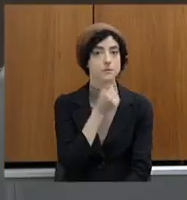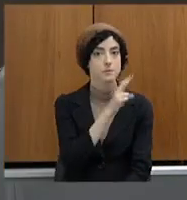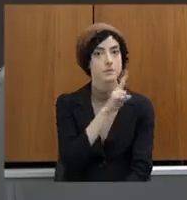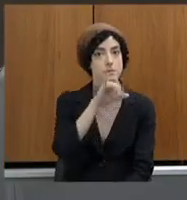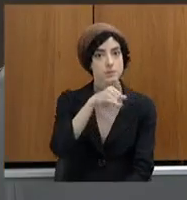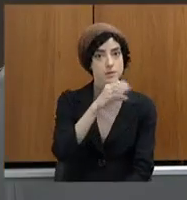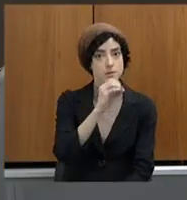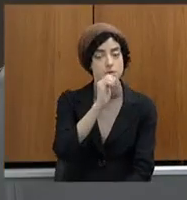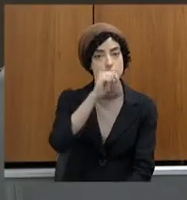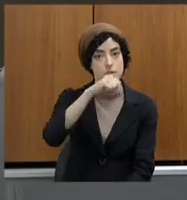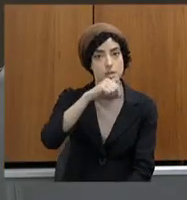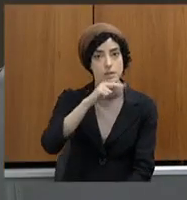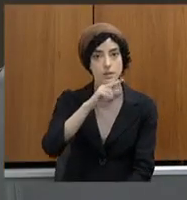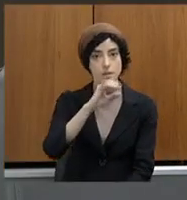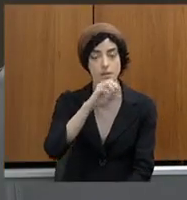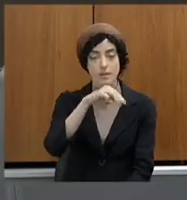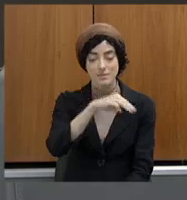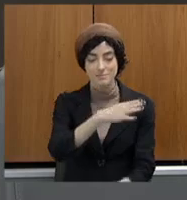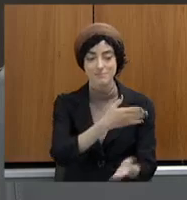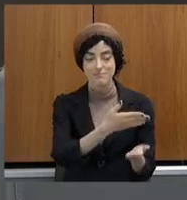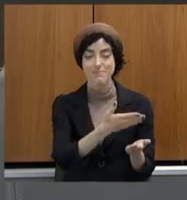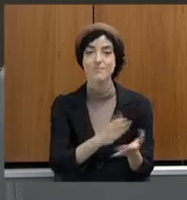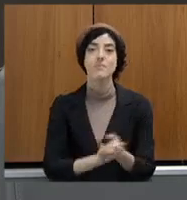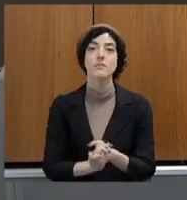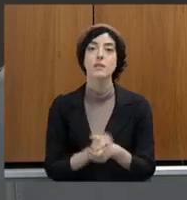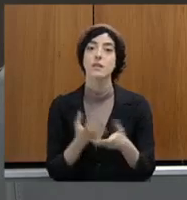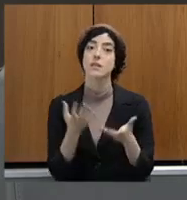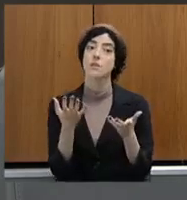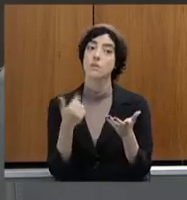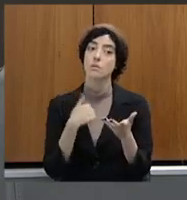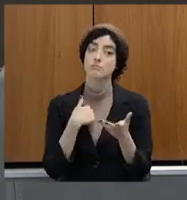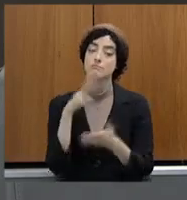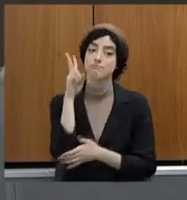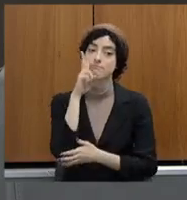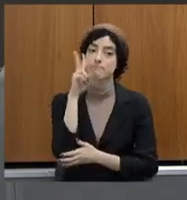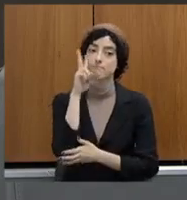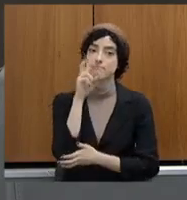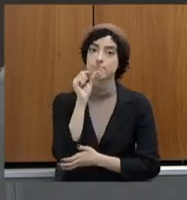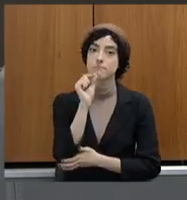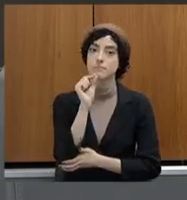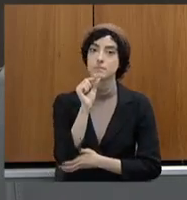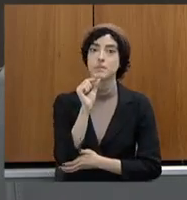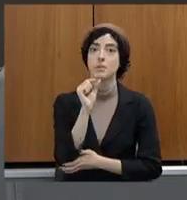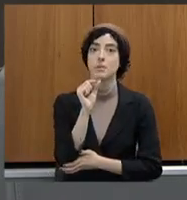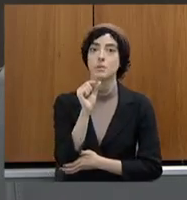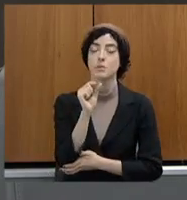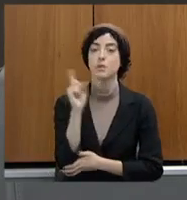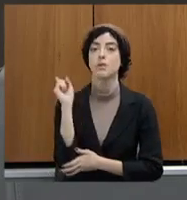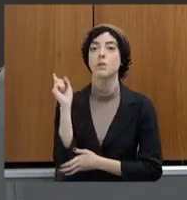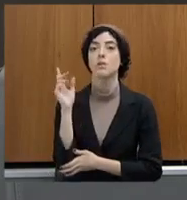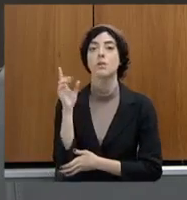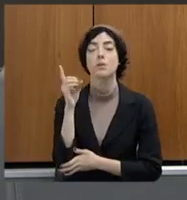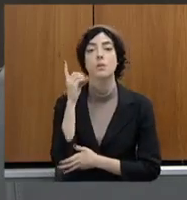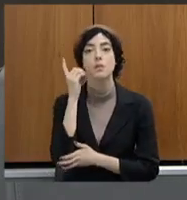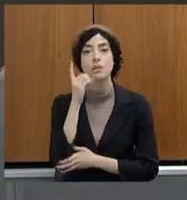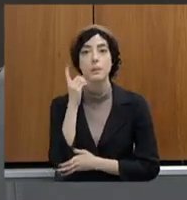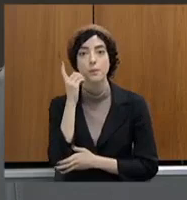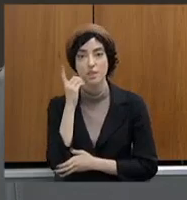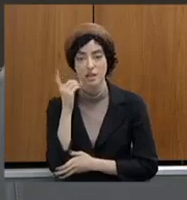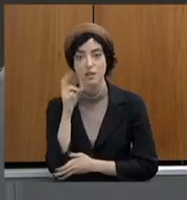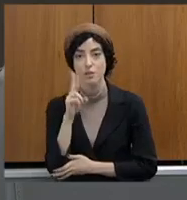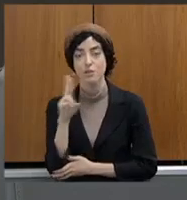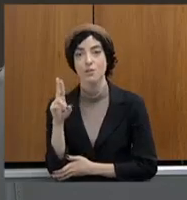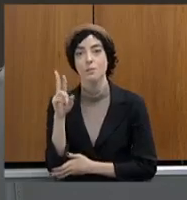só reforçar o pleito que já foi feito aqui pelo deputado Sargento Rodrigues acerca mesmo do déficit pessoal. A gente